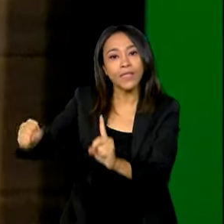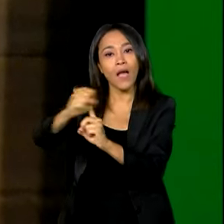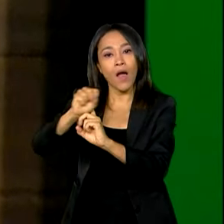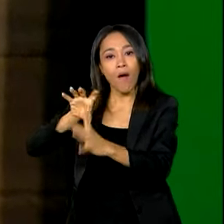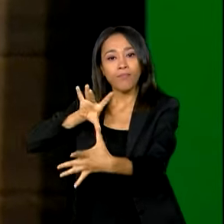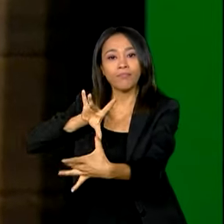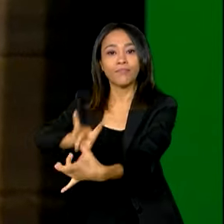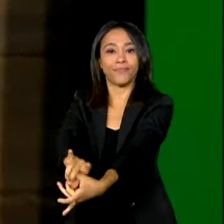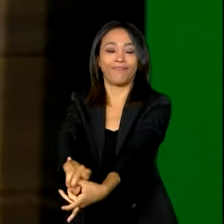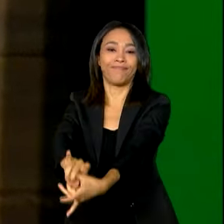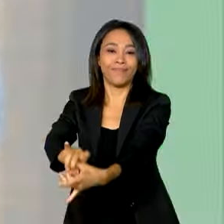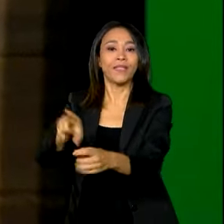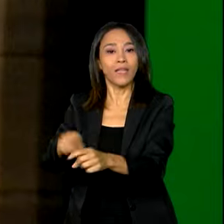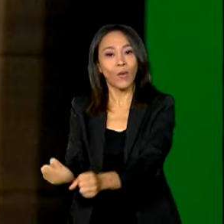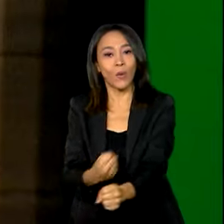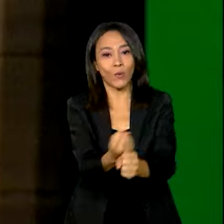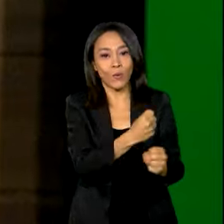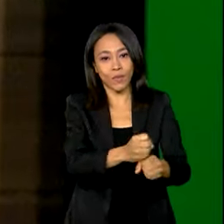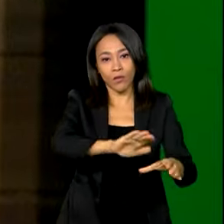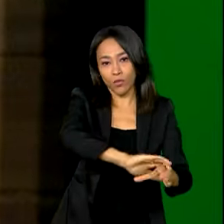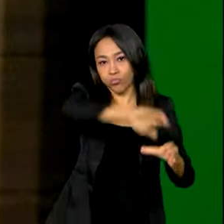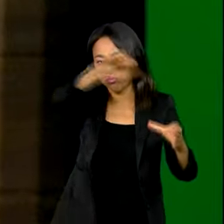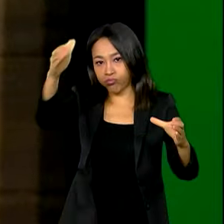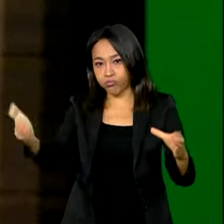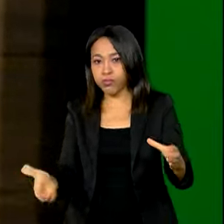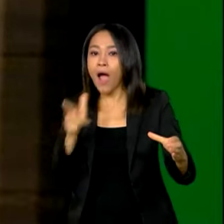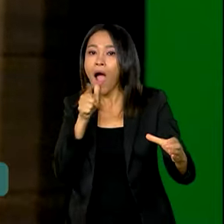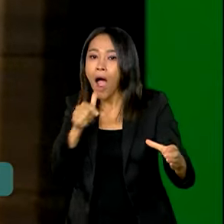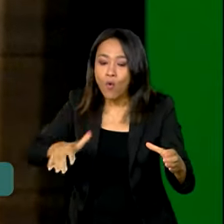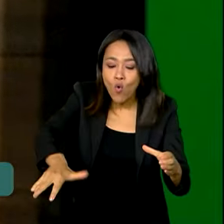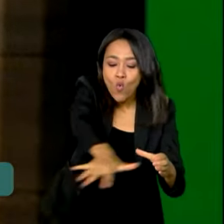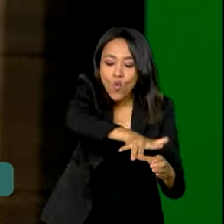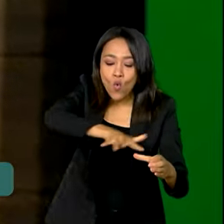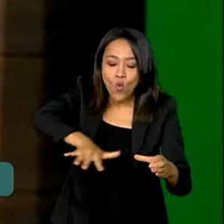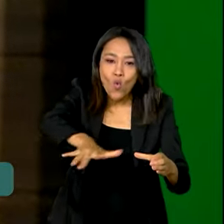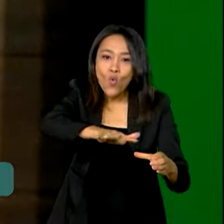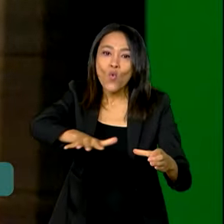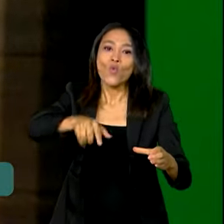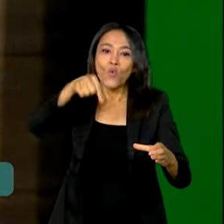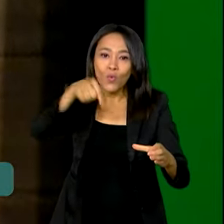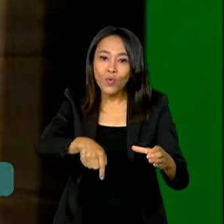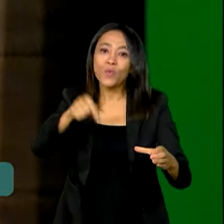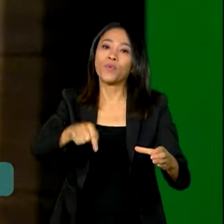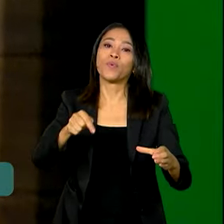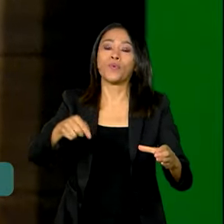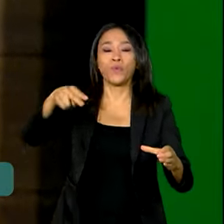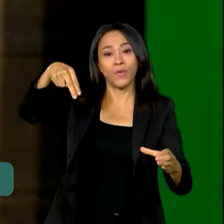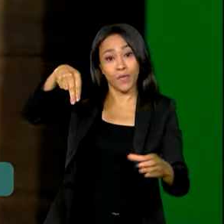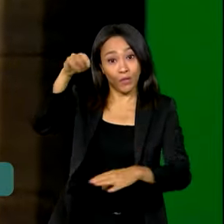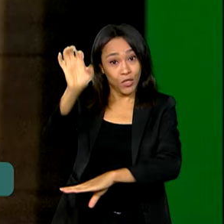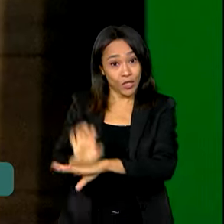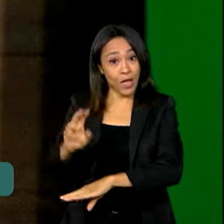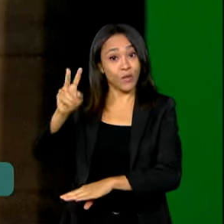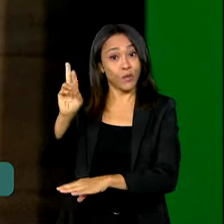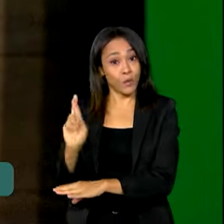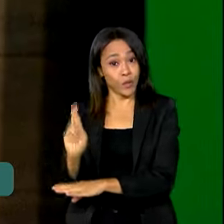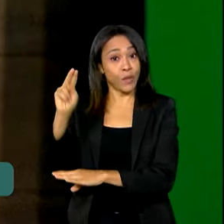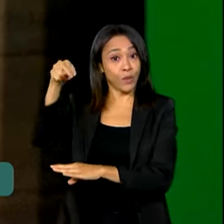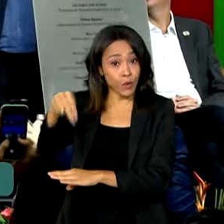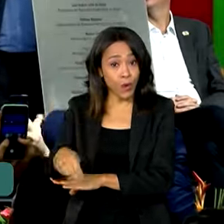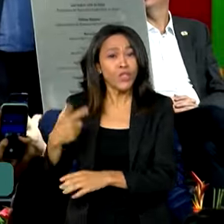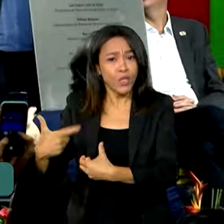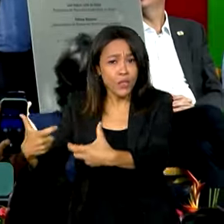social as cisternas, para a água boa no sertão, no Rio Grande do Norte, em lugares que